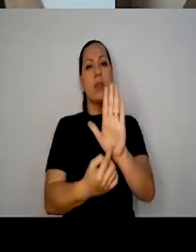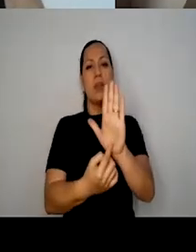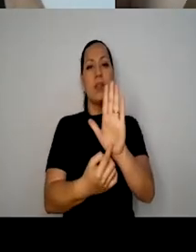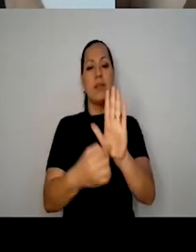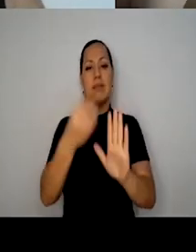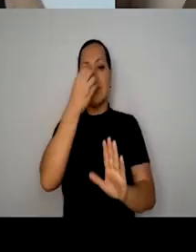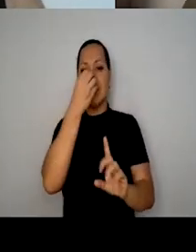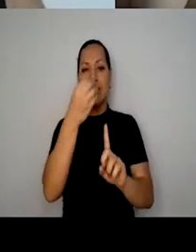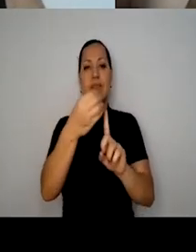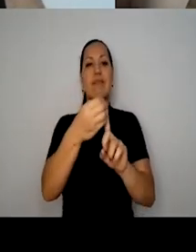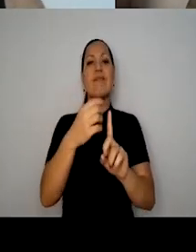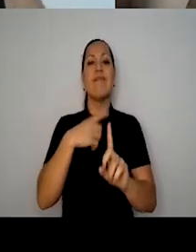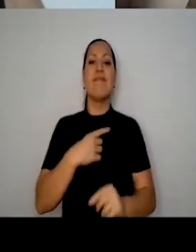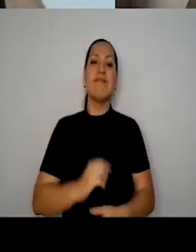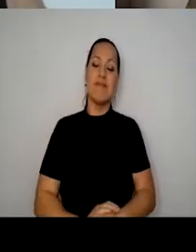palhaço.